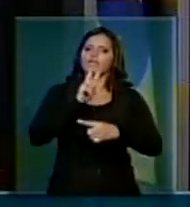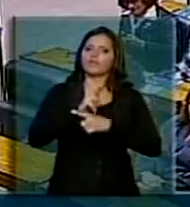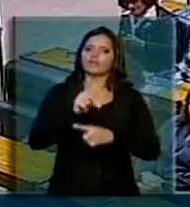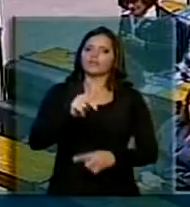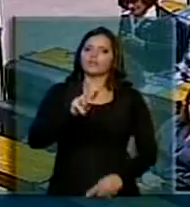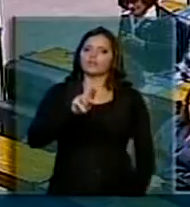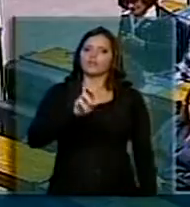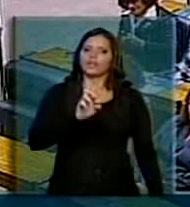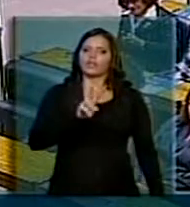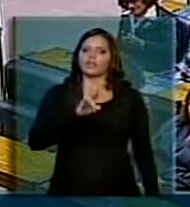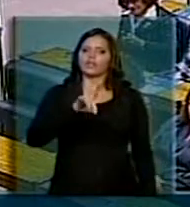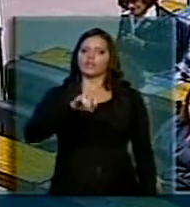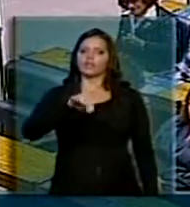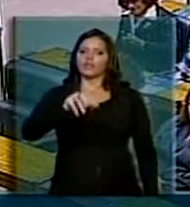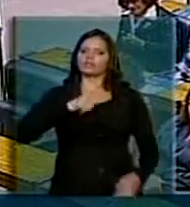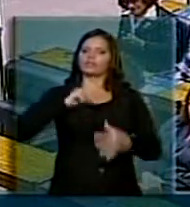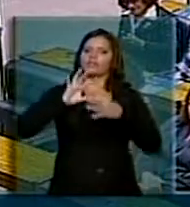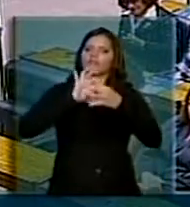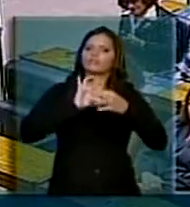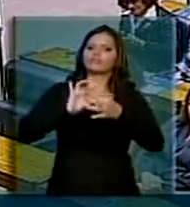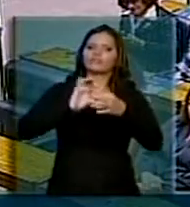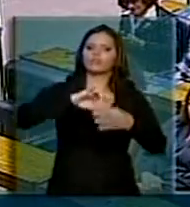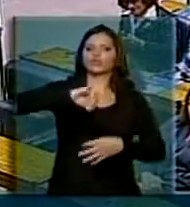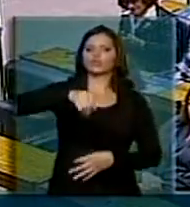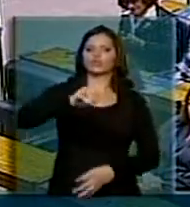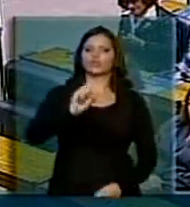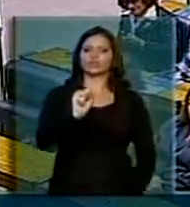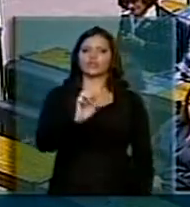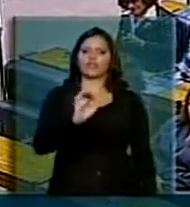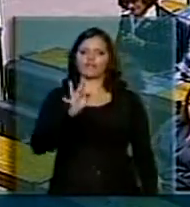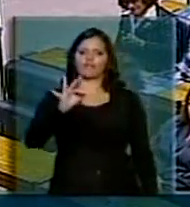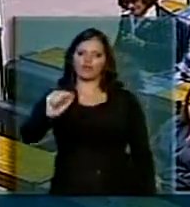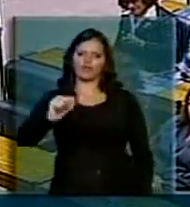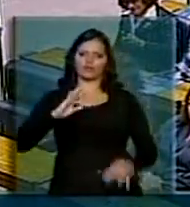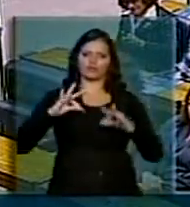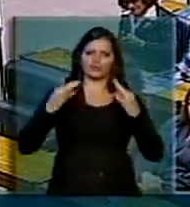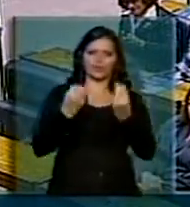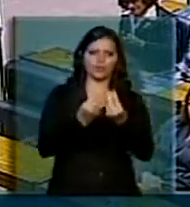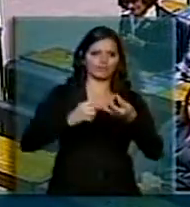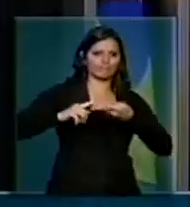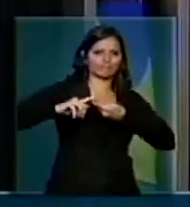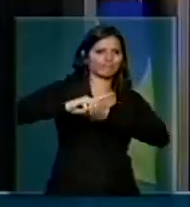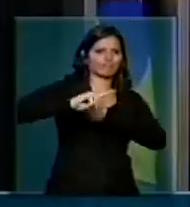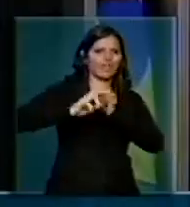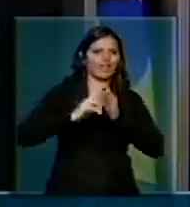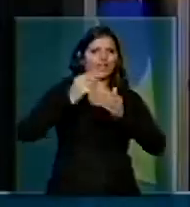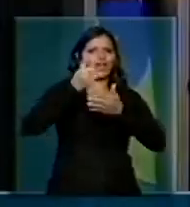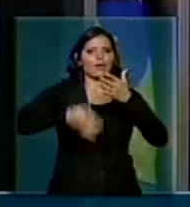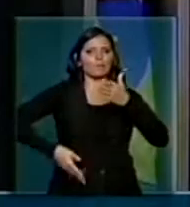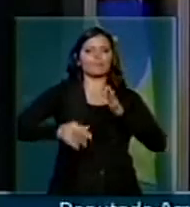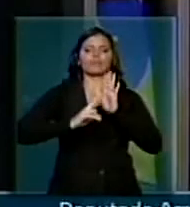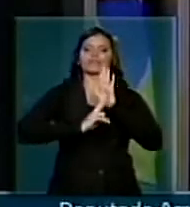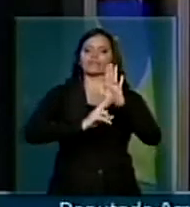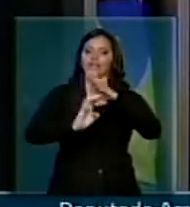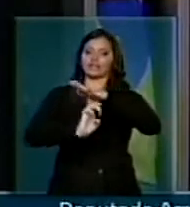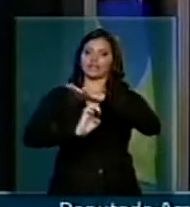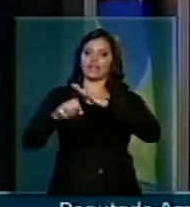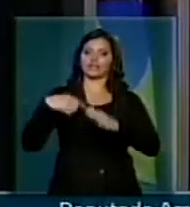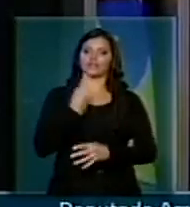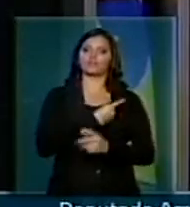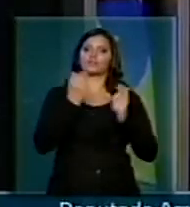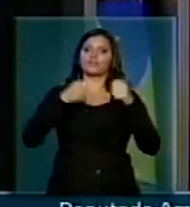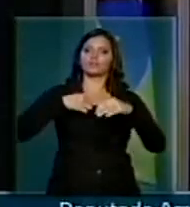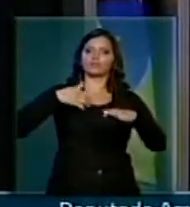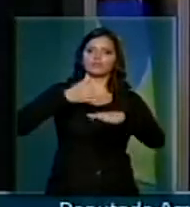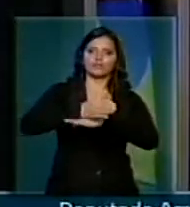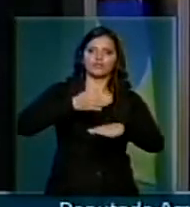e quero estreitar laços com Joséfa e com todos os representantes de entidade, para que a gente possa atuar